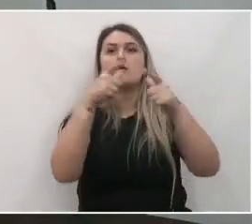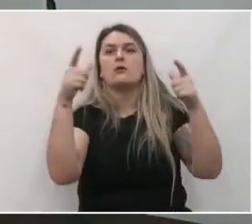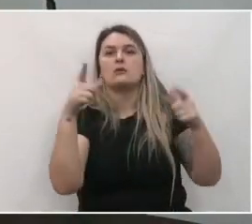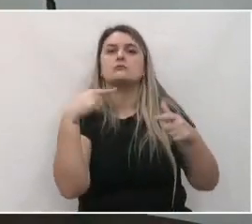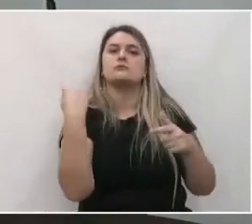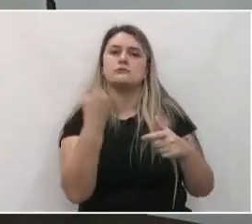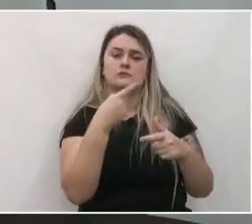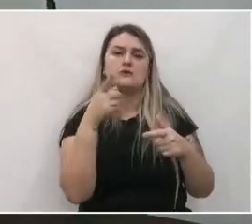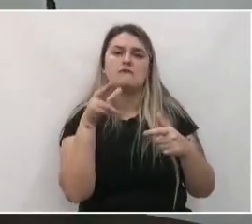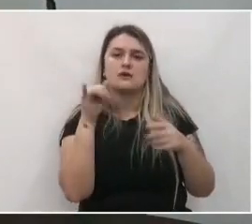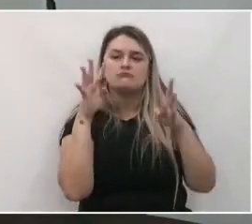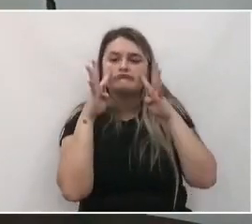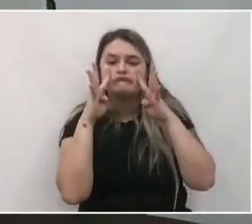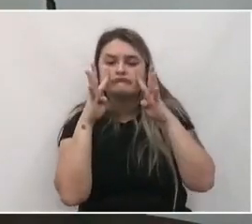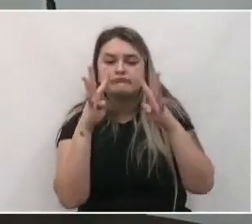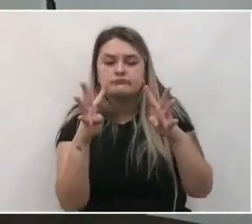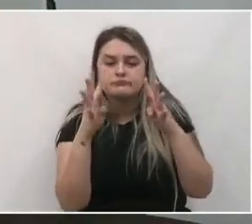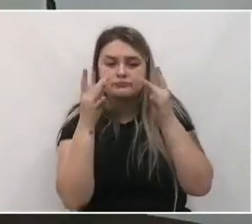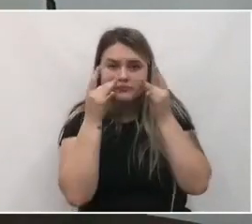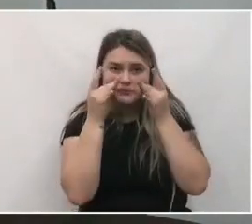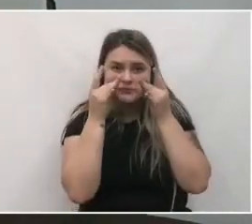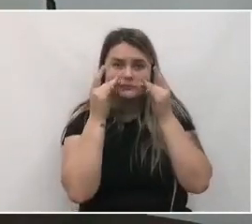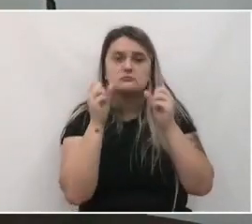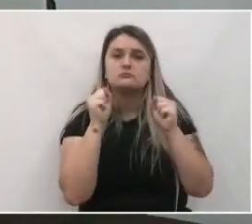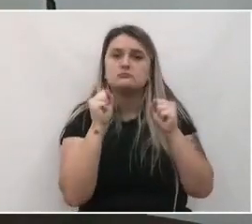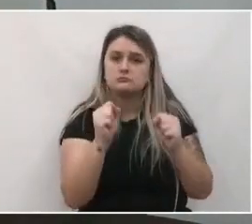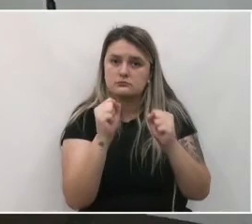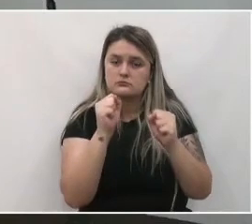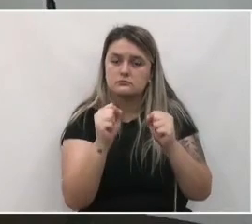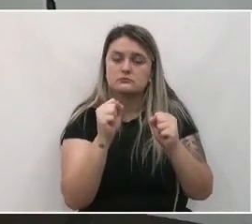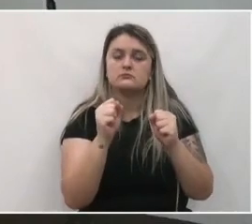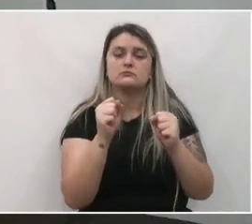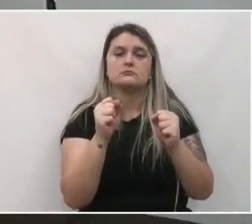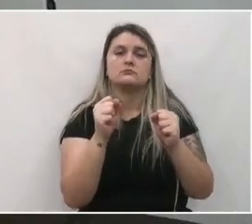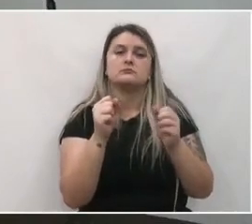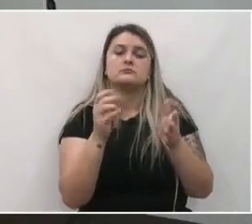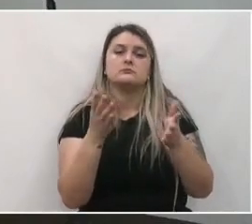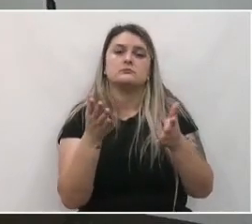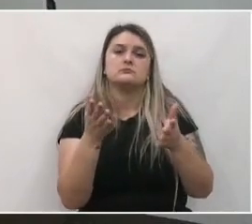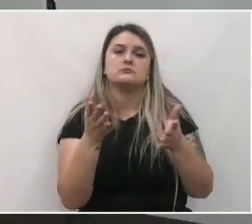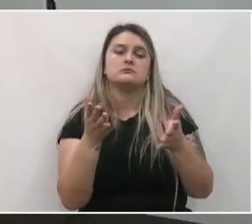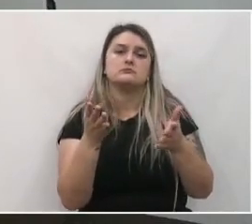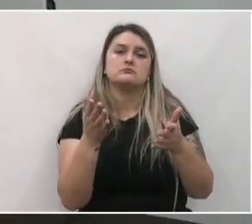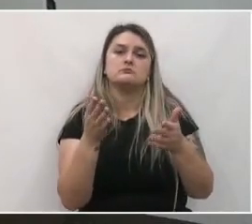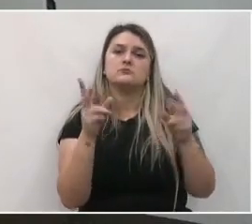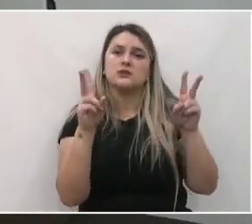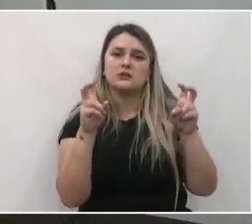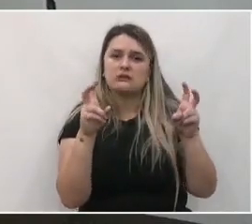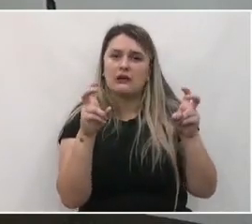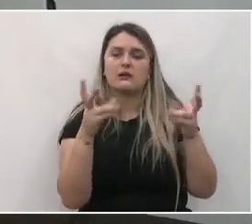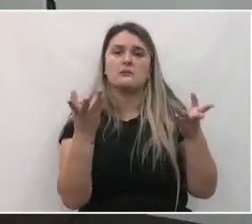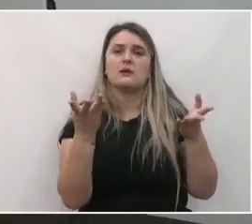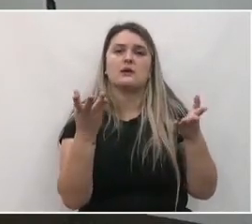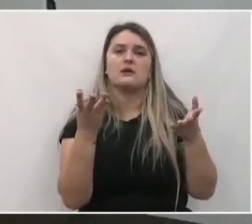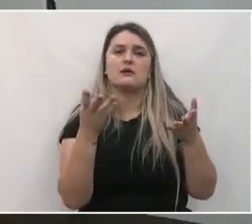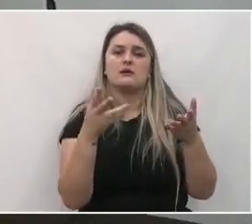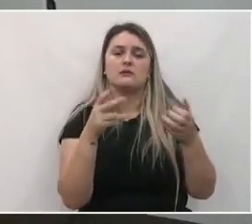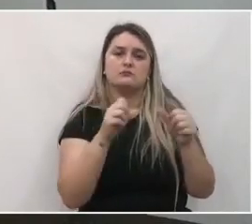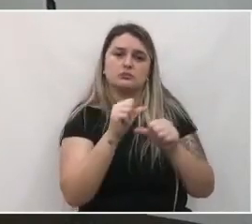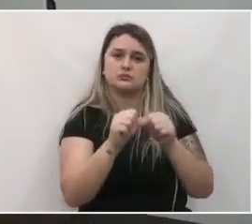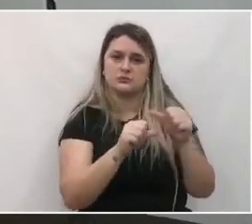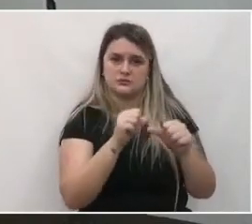vamos observar e pode vir, a ser um assunto a ser